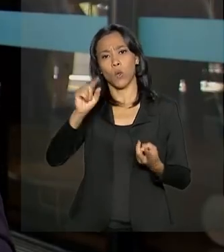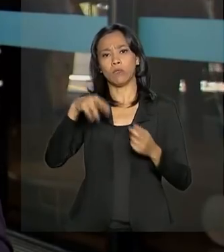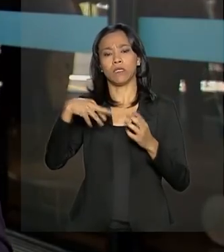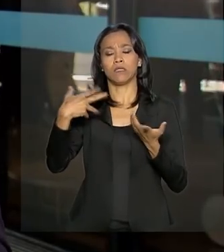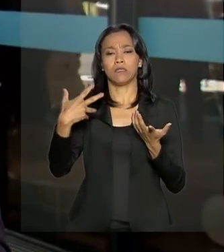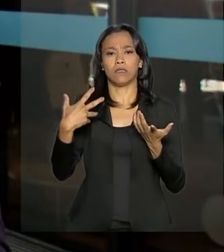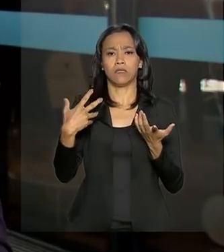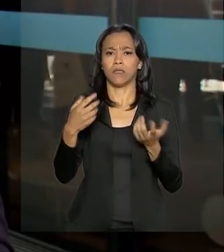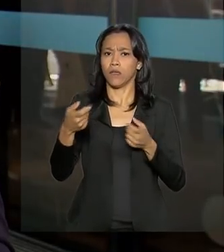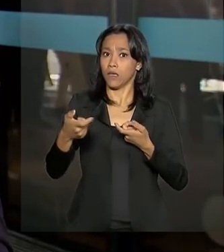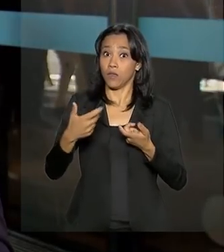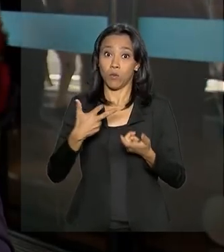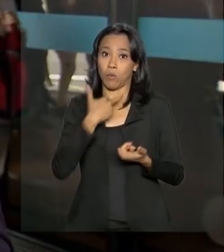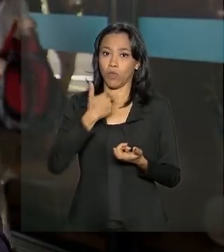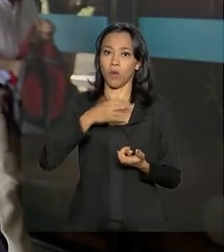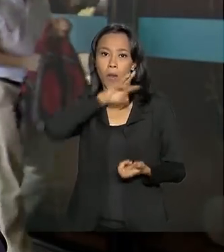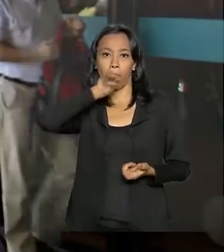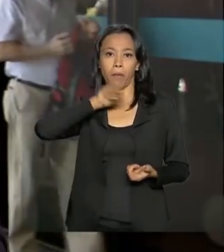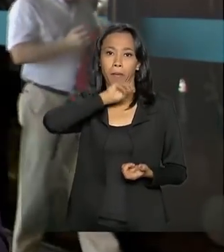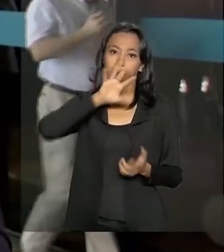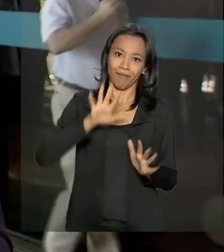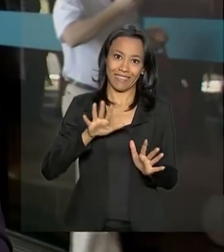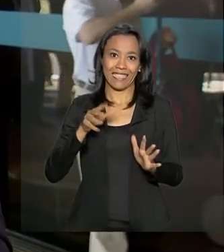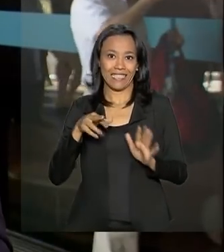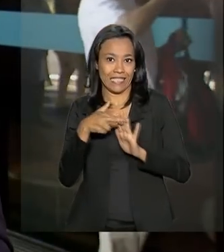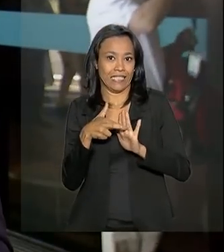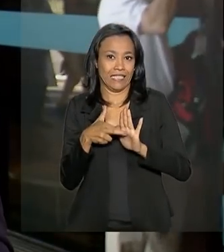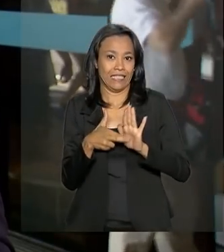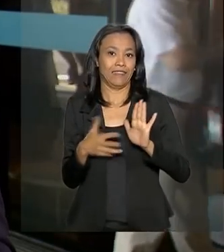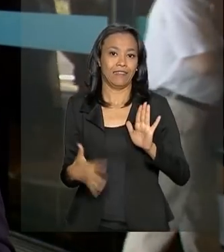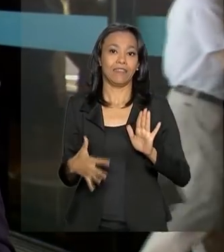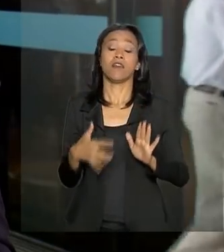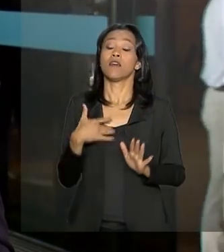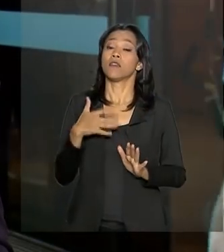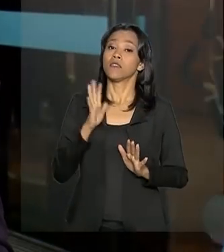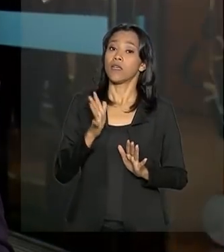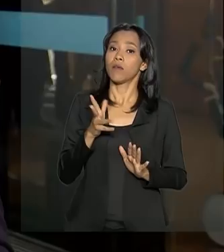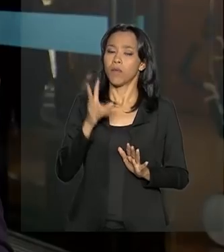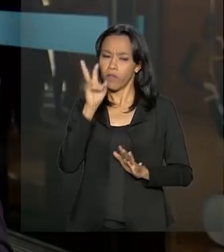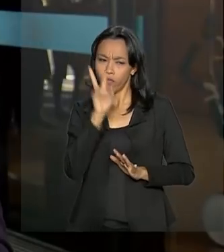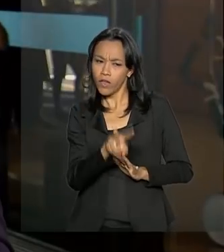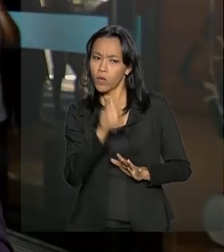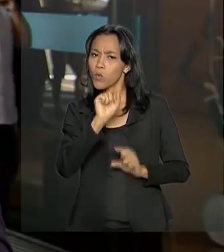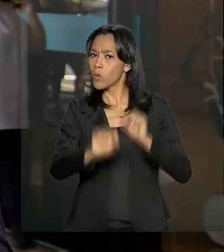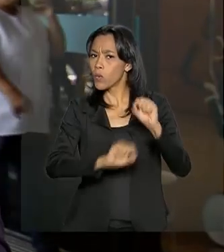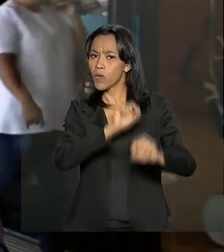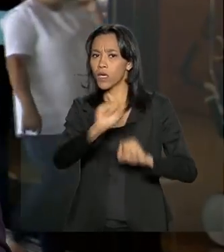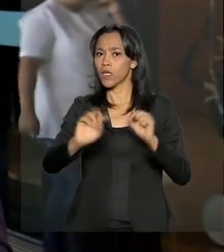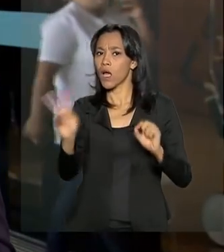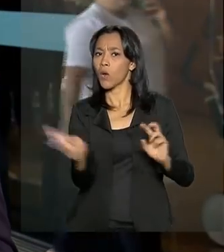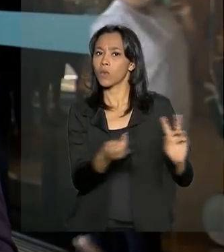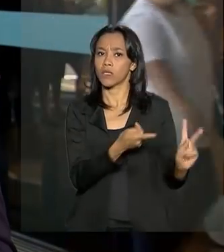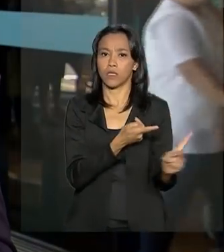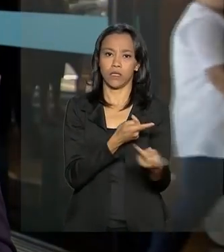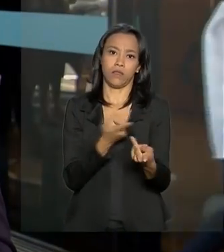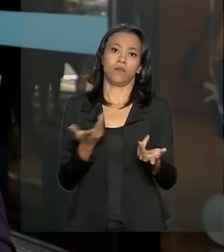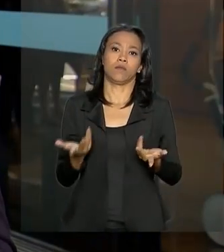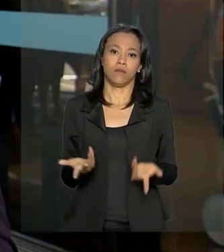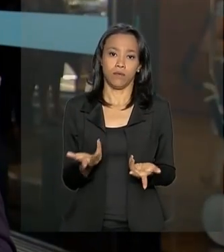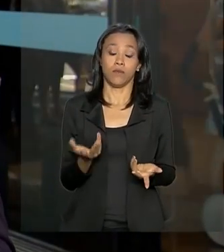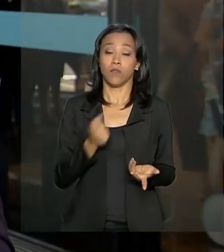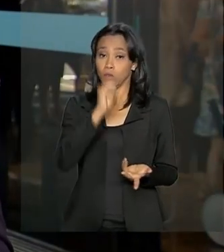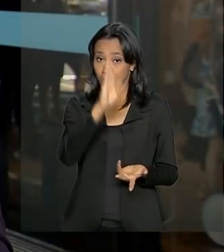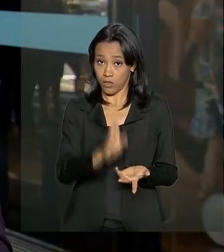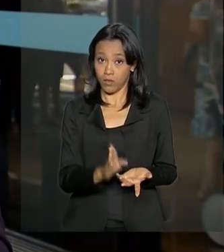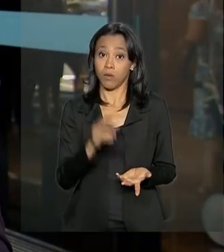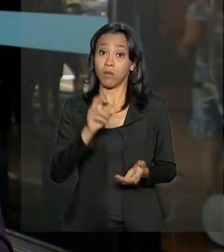a impossibilidade de falar O presidente Jair Bolsonaro segue sendo informado e acompanhando de perto a situação política do país Em especial